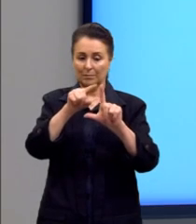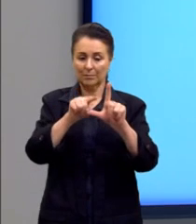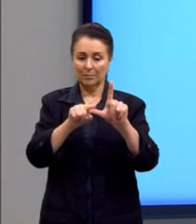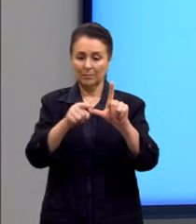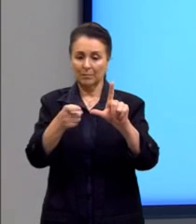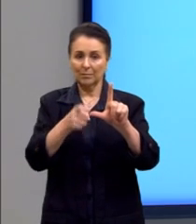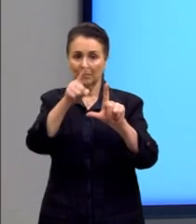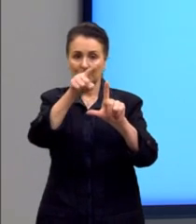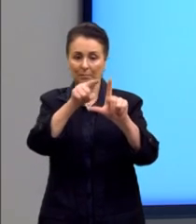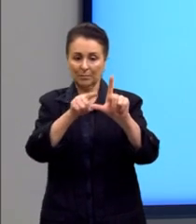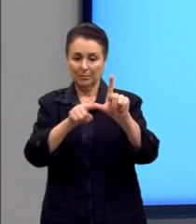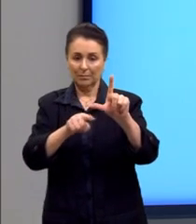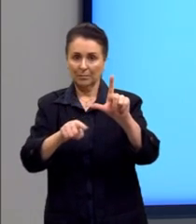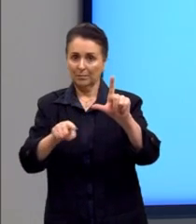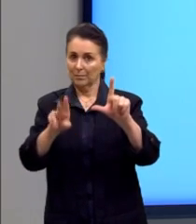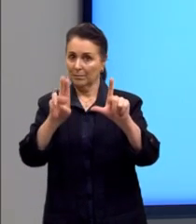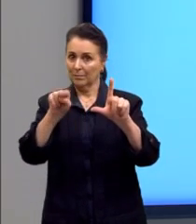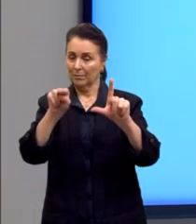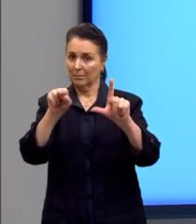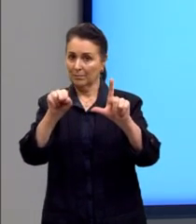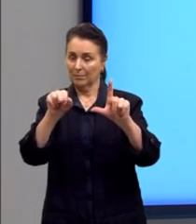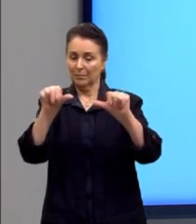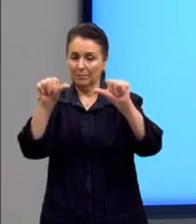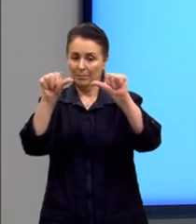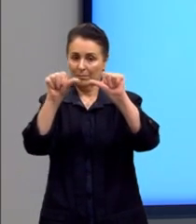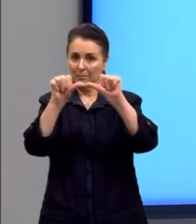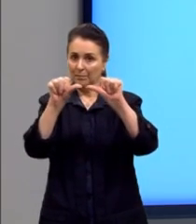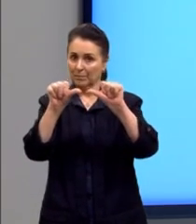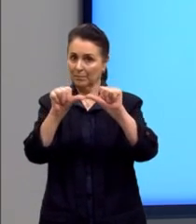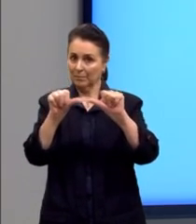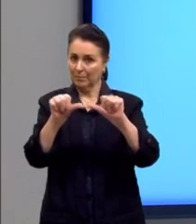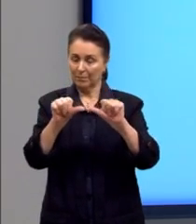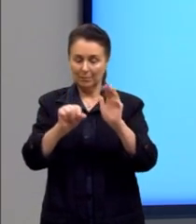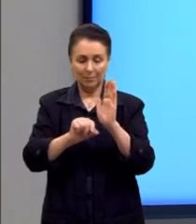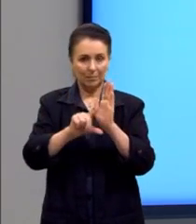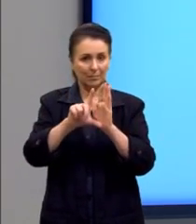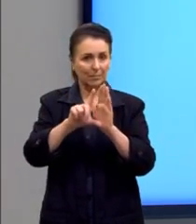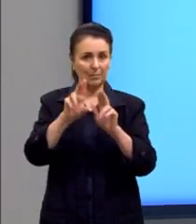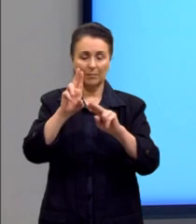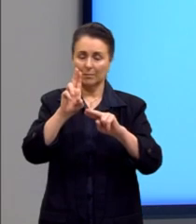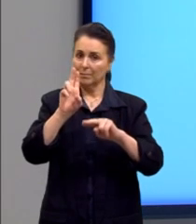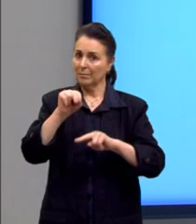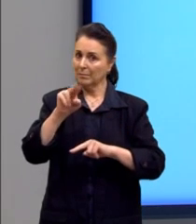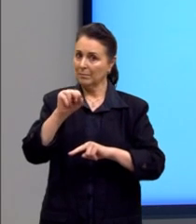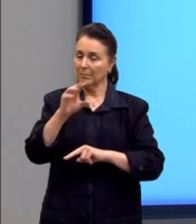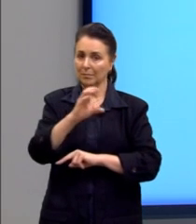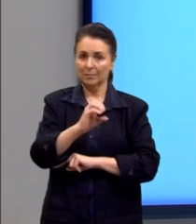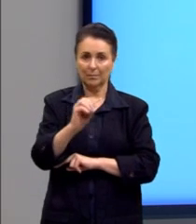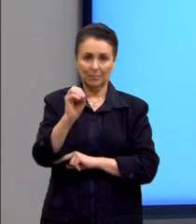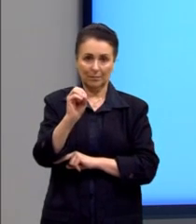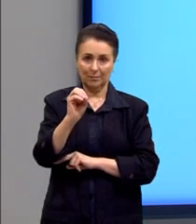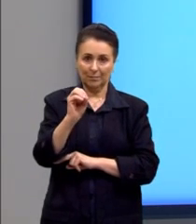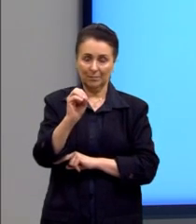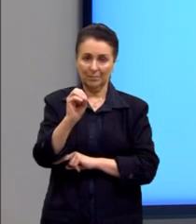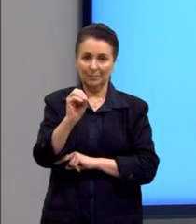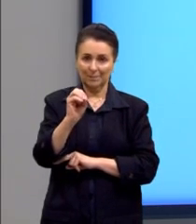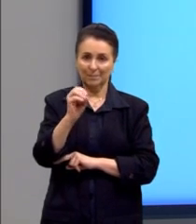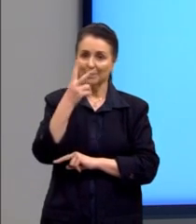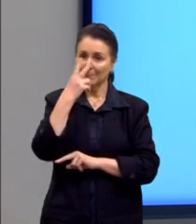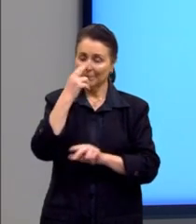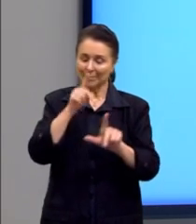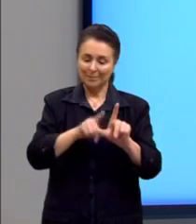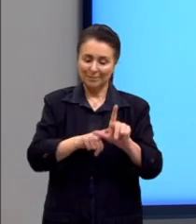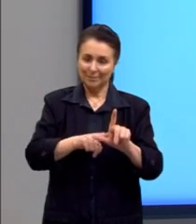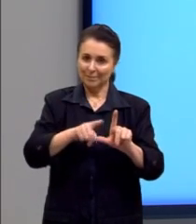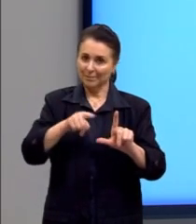Por menor que seja o valor da imagem, ele nunca chegará a ser zero, né? Como nós vimos também ali nos gráficos.